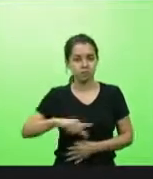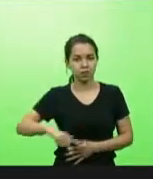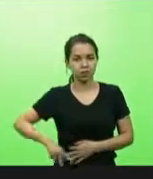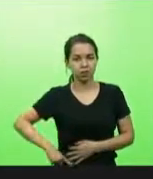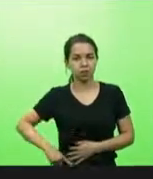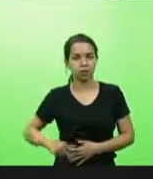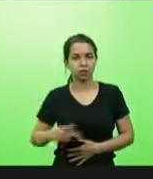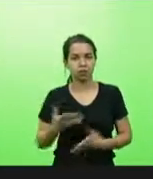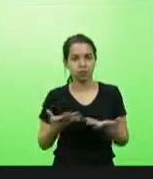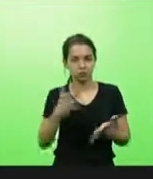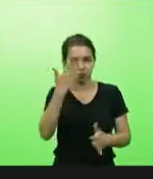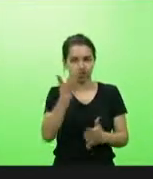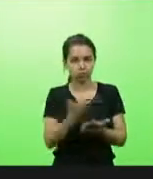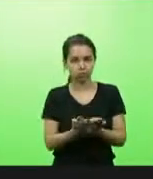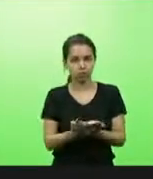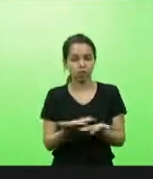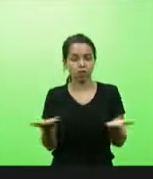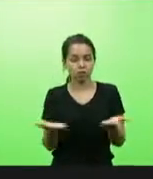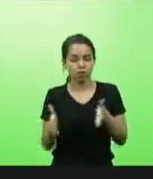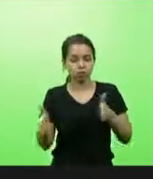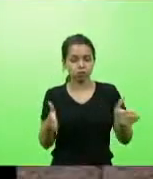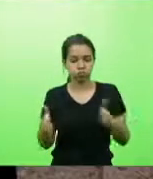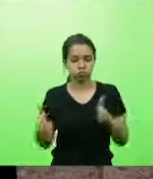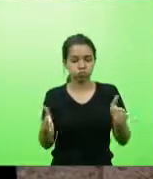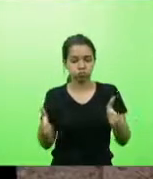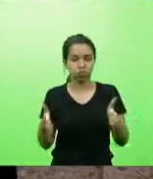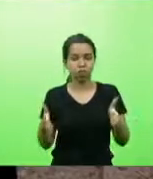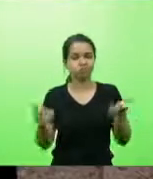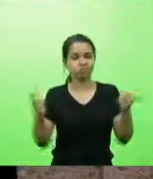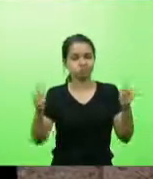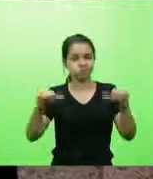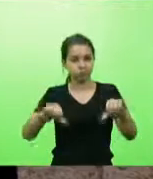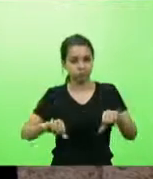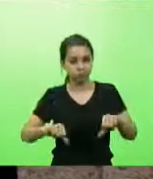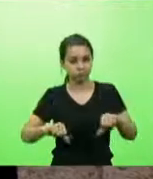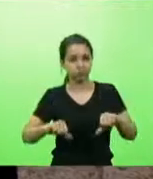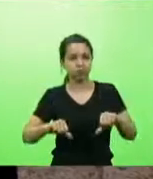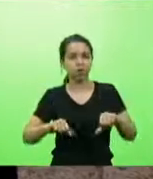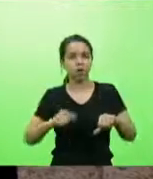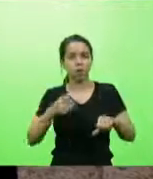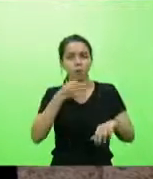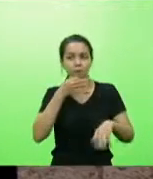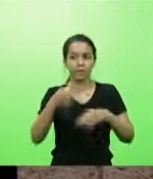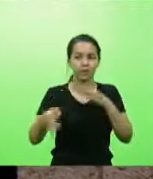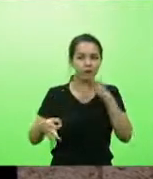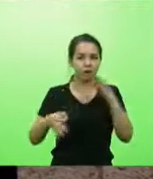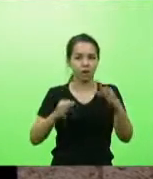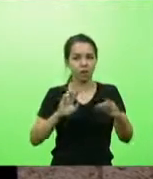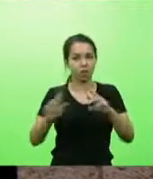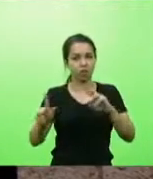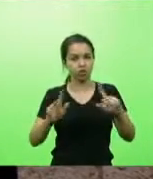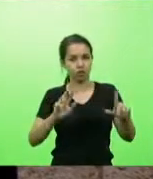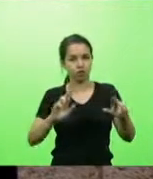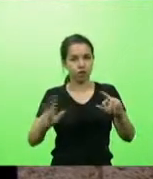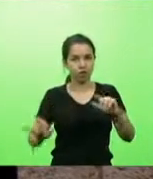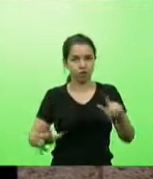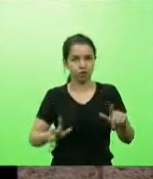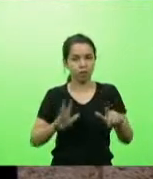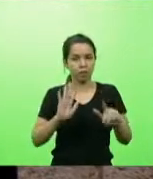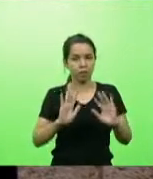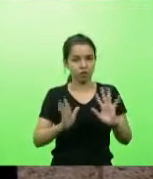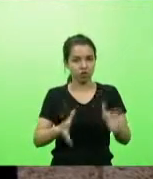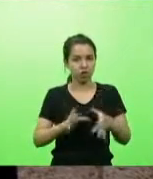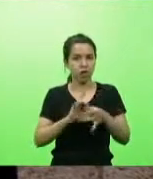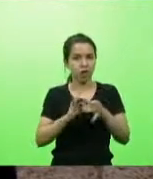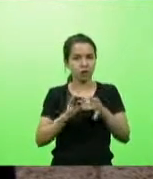eu creio que nós vivemos um momento muito crítico e de muitas opiniões, mas já há uma liberação do